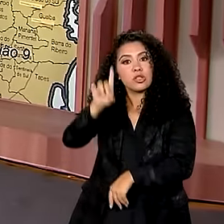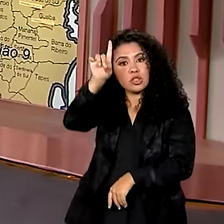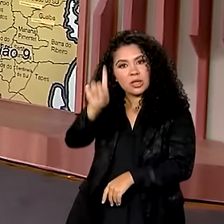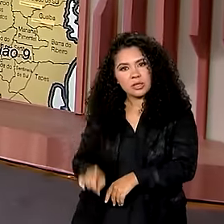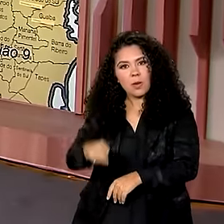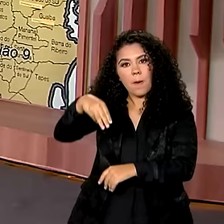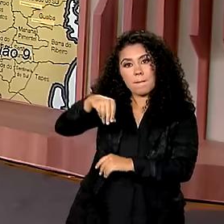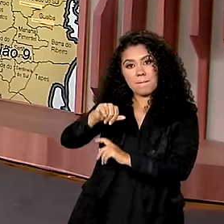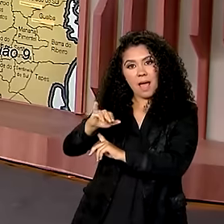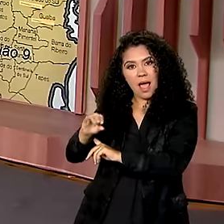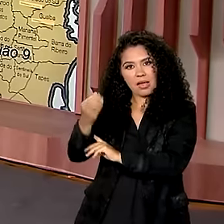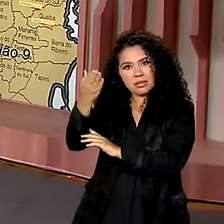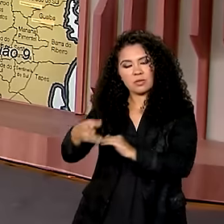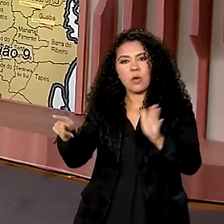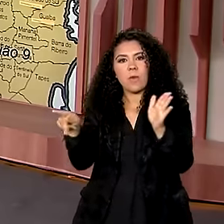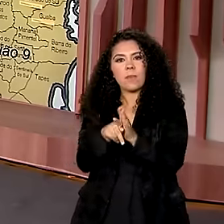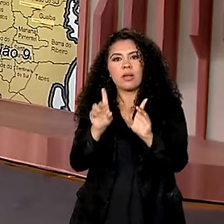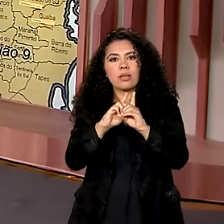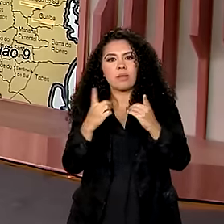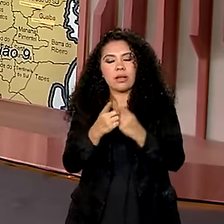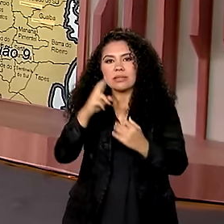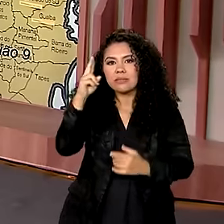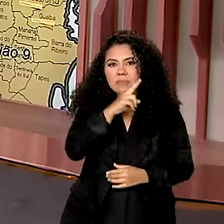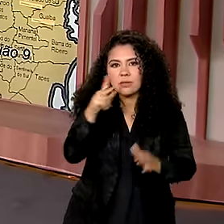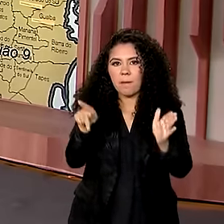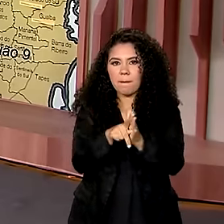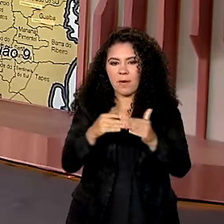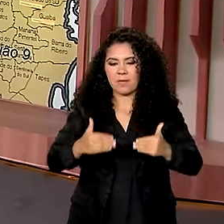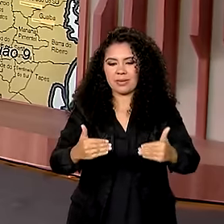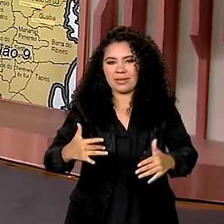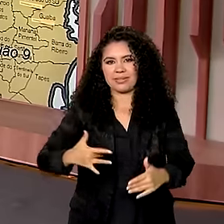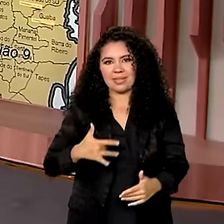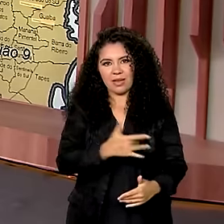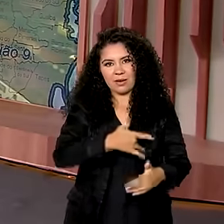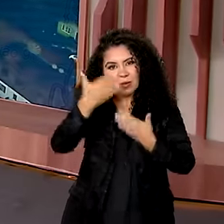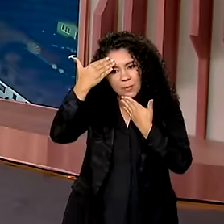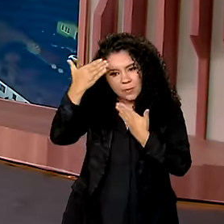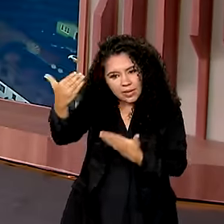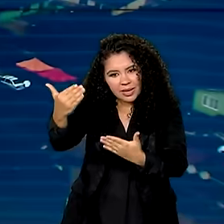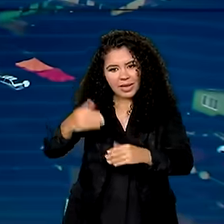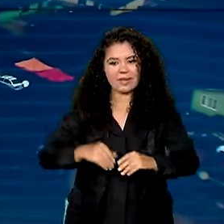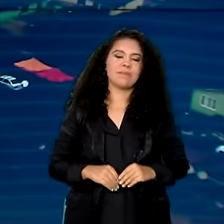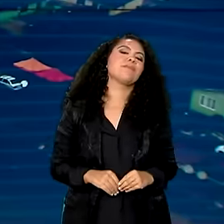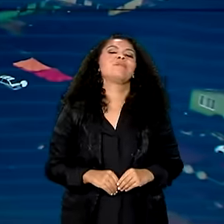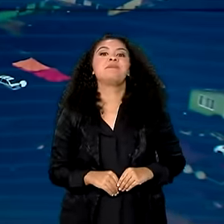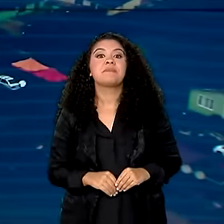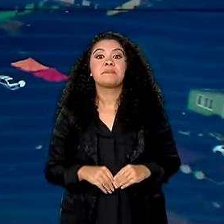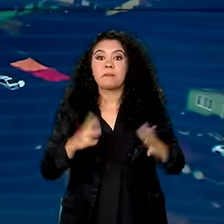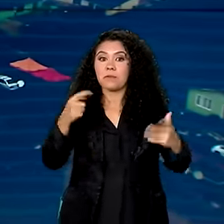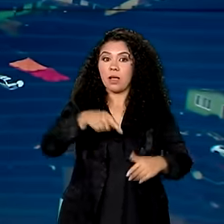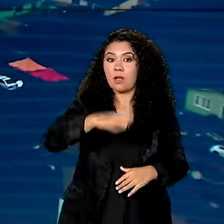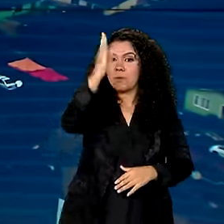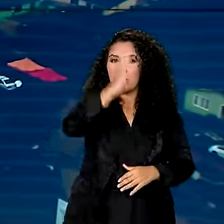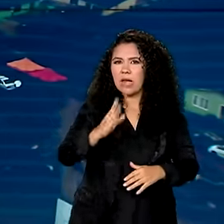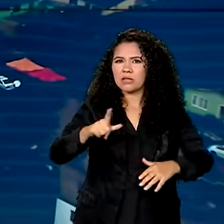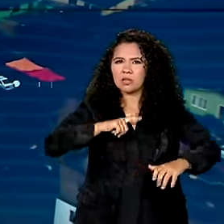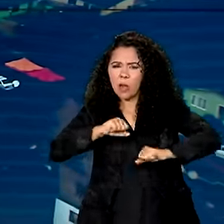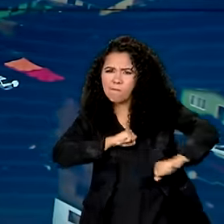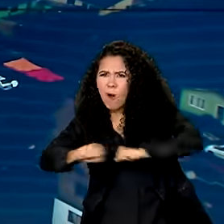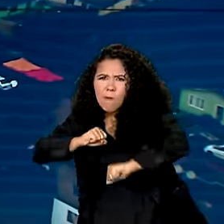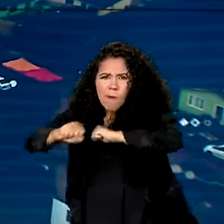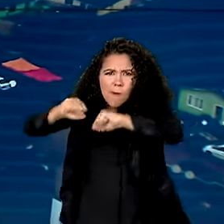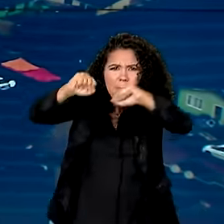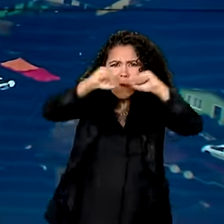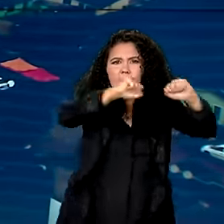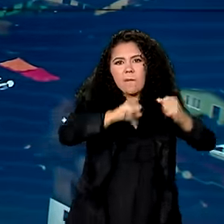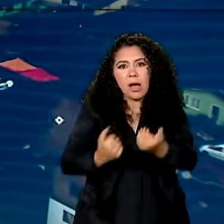do Departamento de Emergência em Saúde Pública do Ministério da Saúde. Bom trabalho, Lu. Obrigada. E olha, o Brasil está mobilizado para ajudar o Rio